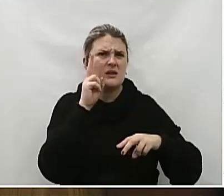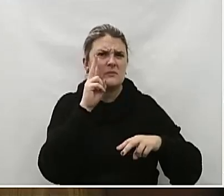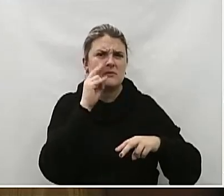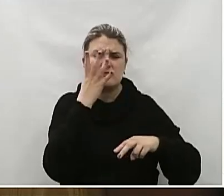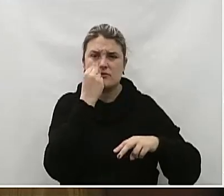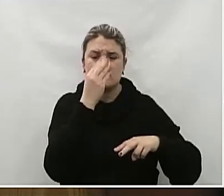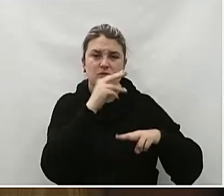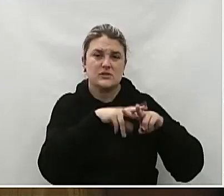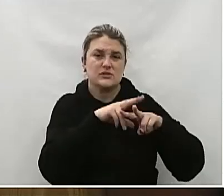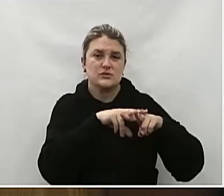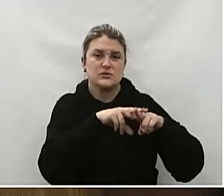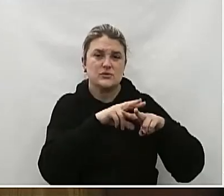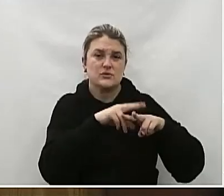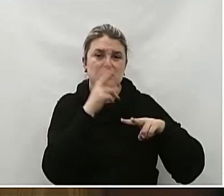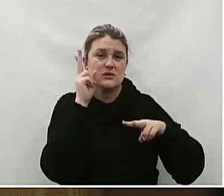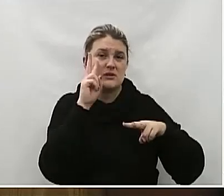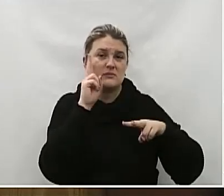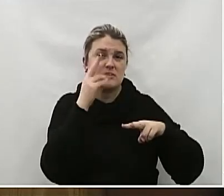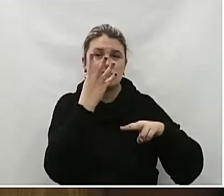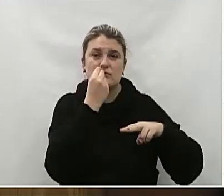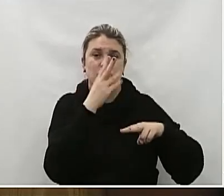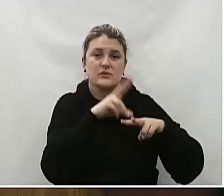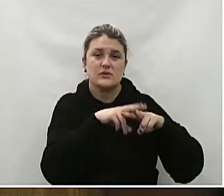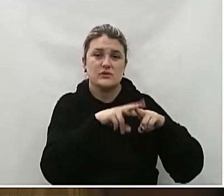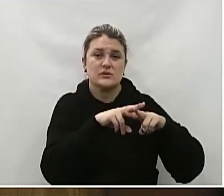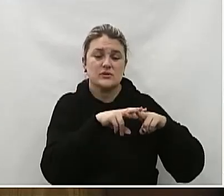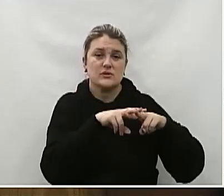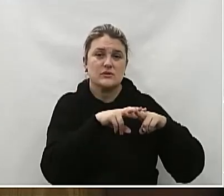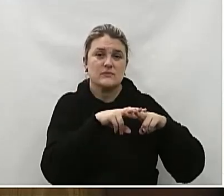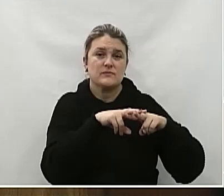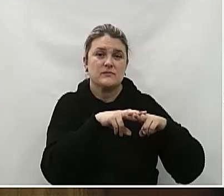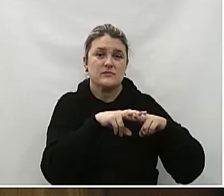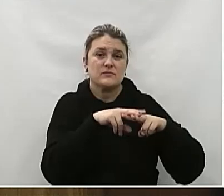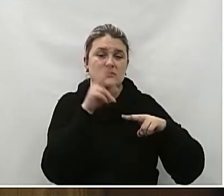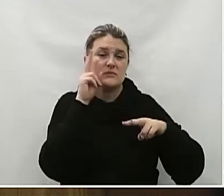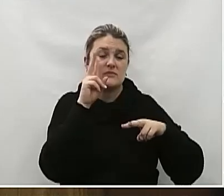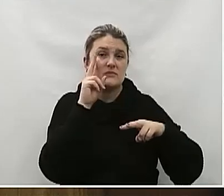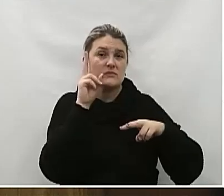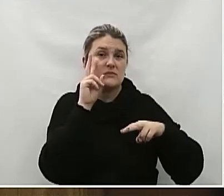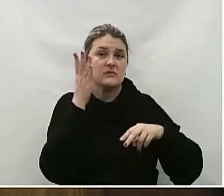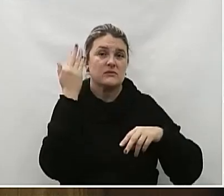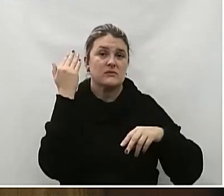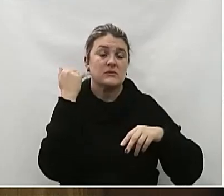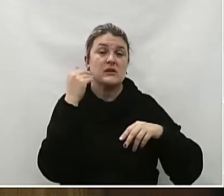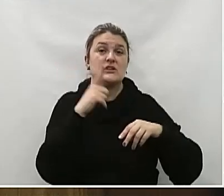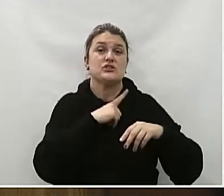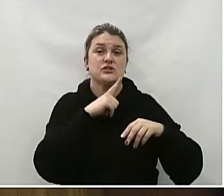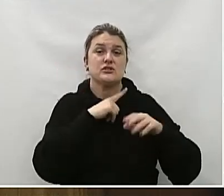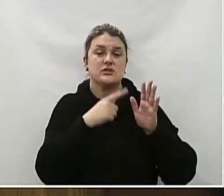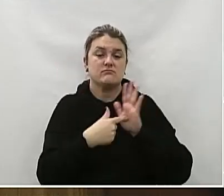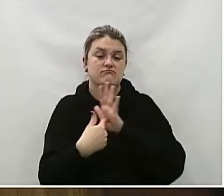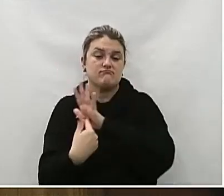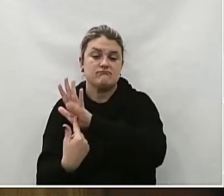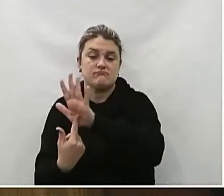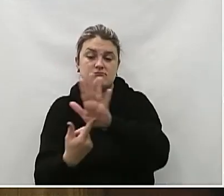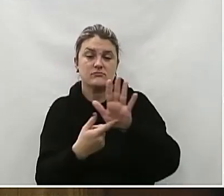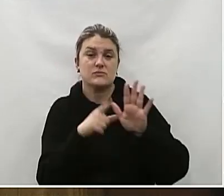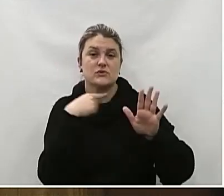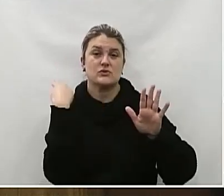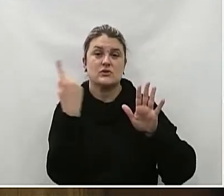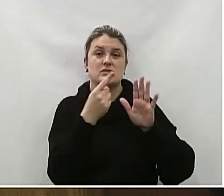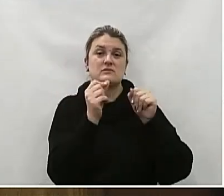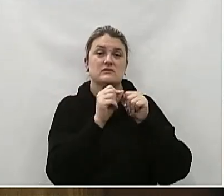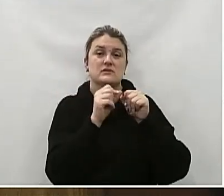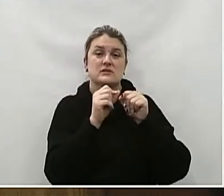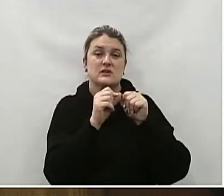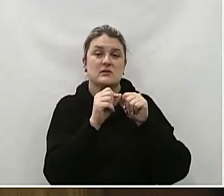-153 E PR-170 Abordou Outro dos três veículos Mas novamente Nada de ilícito Foi